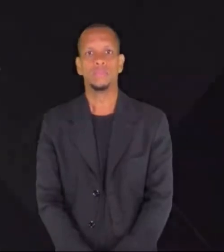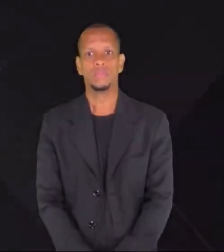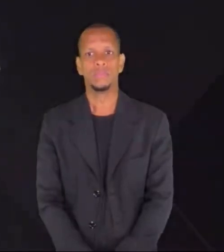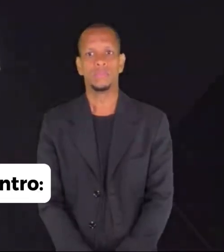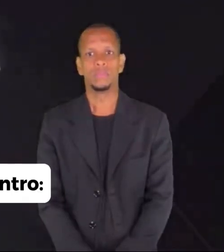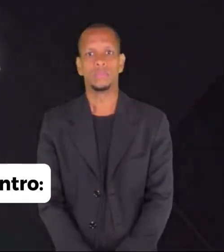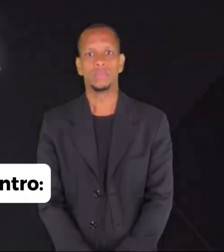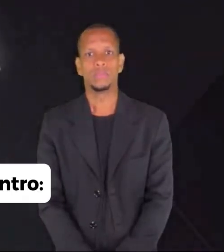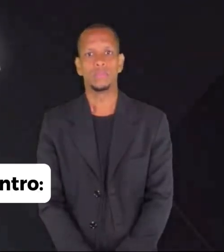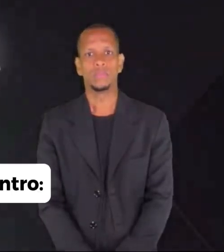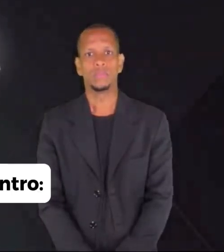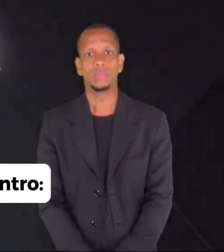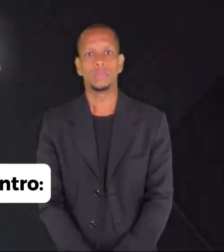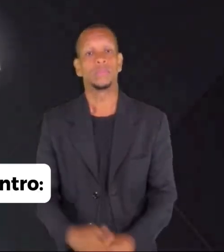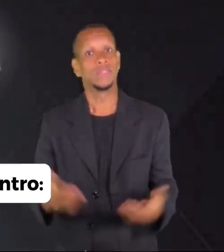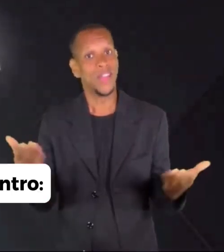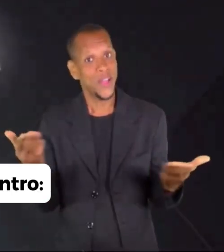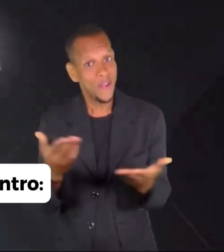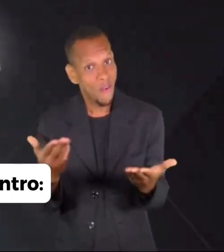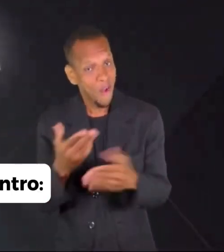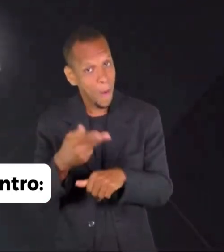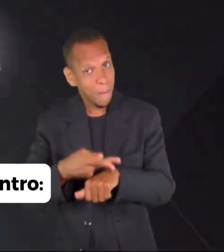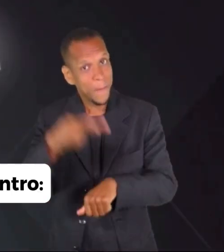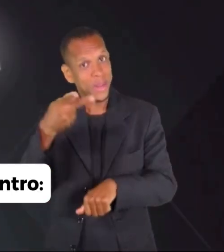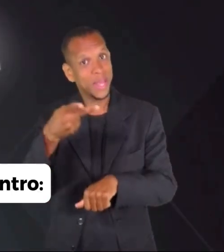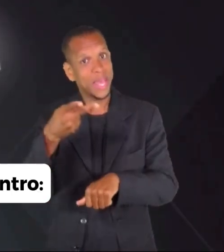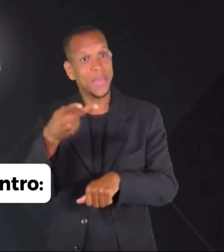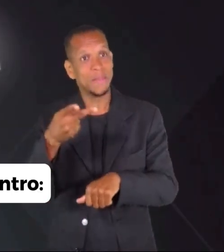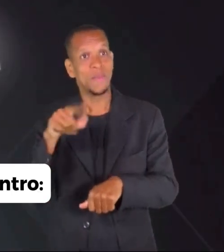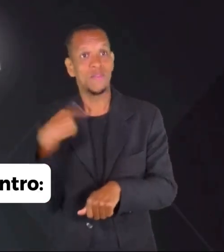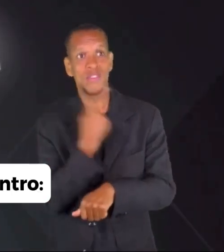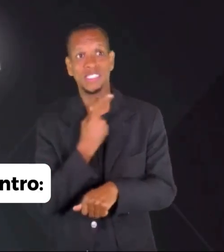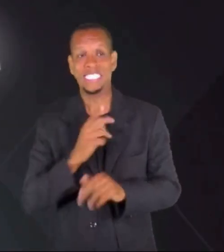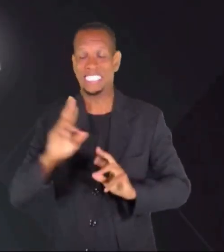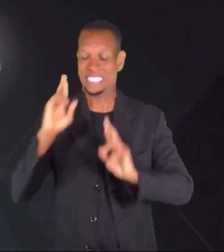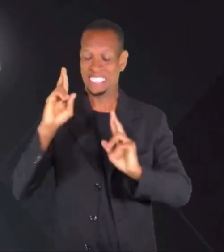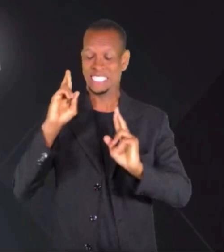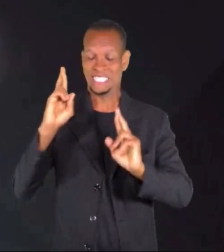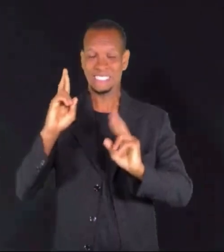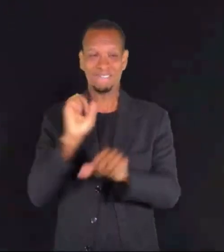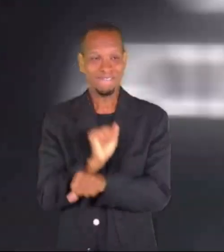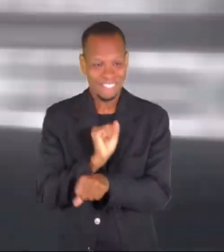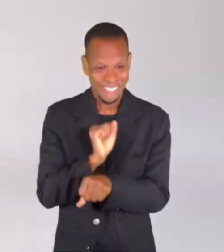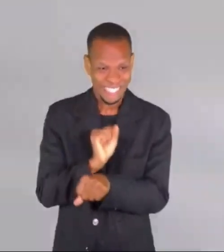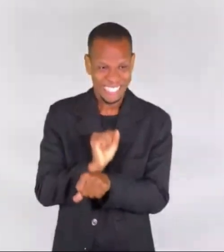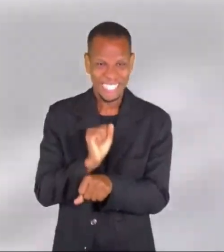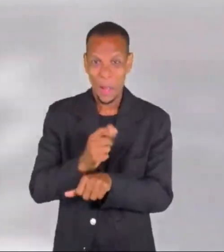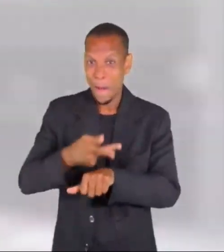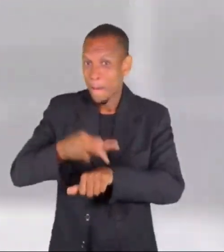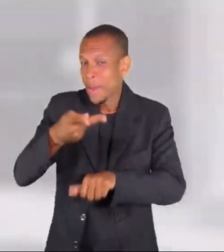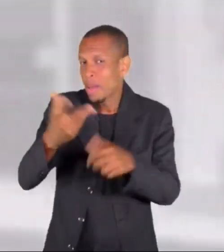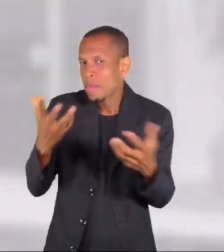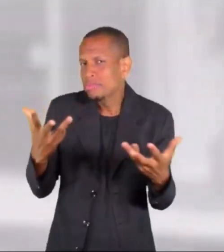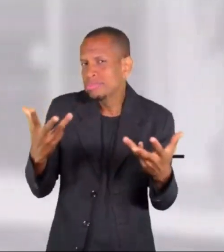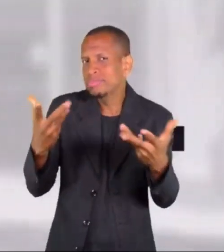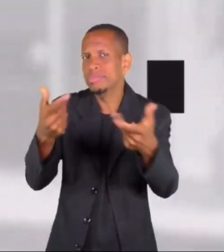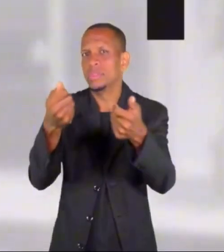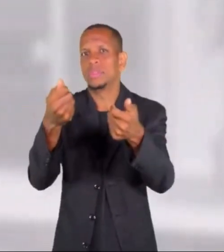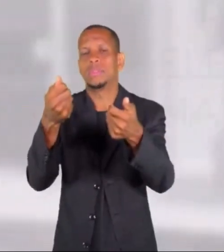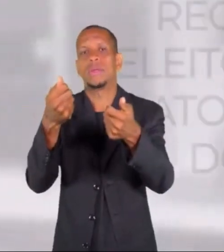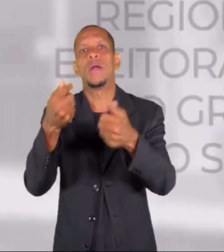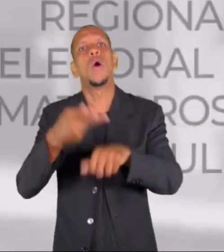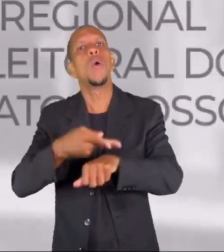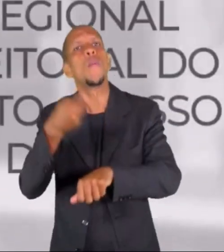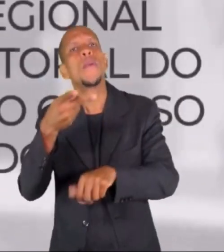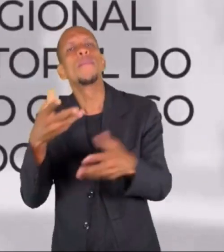E agora, a premiação mais esperada do encontro, o Prêmio Excelência. O